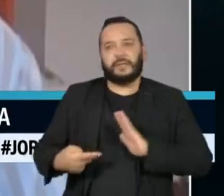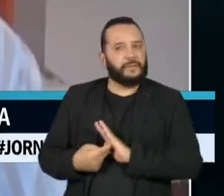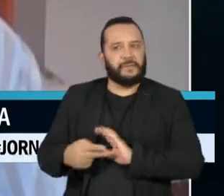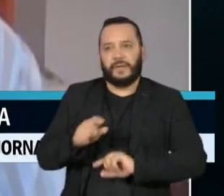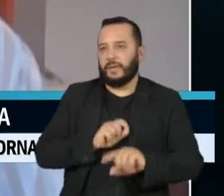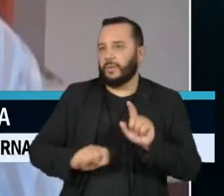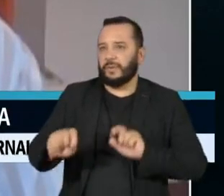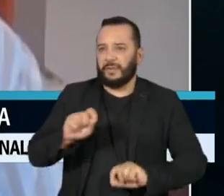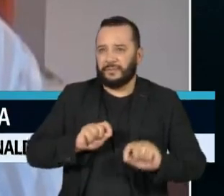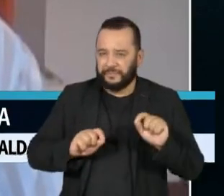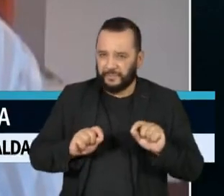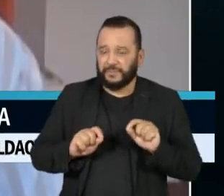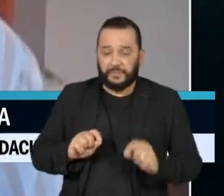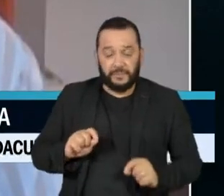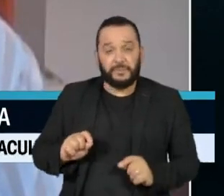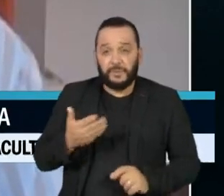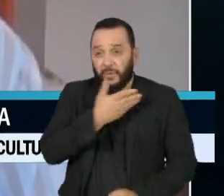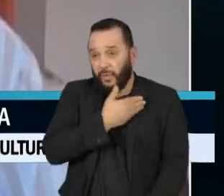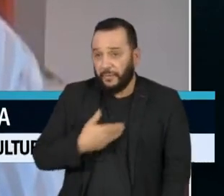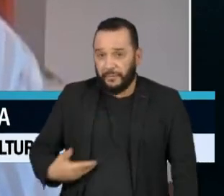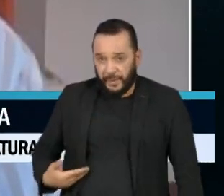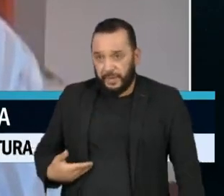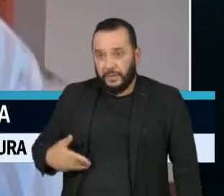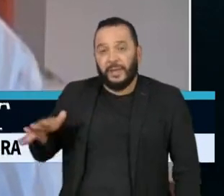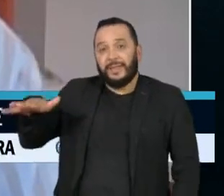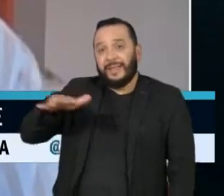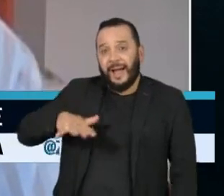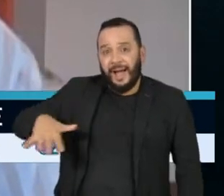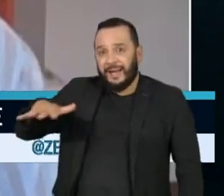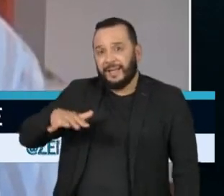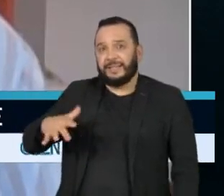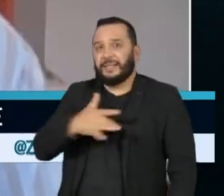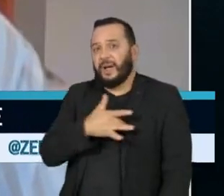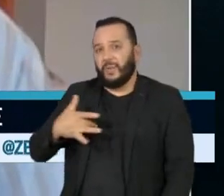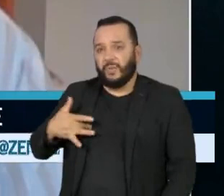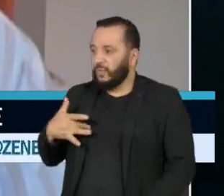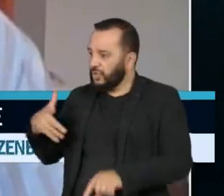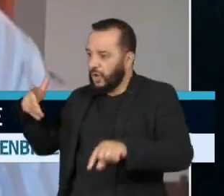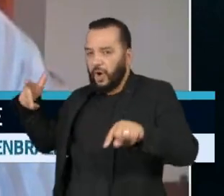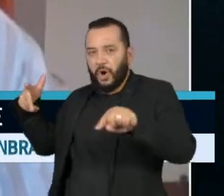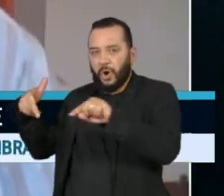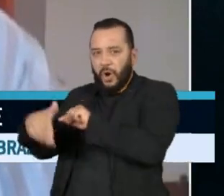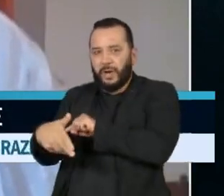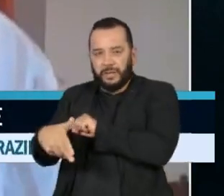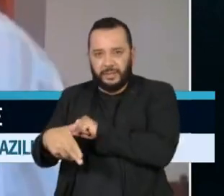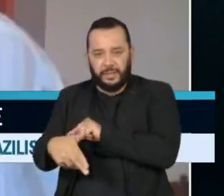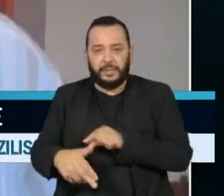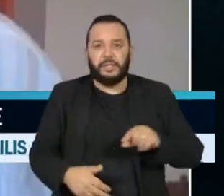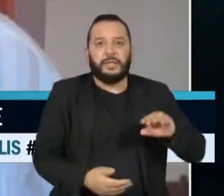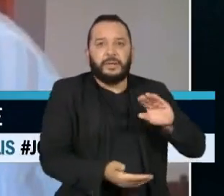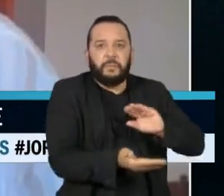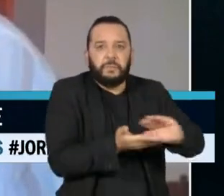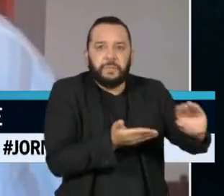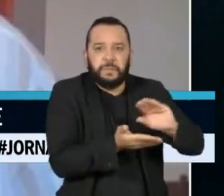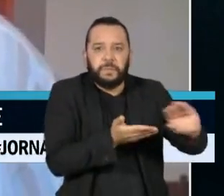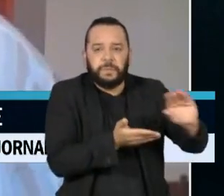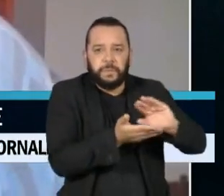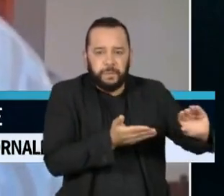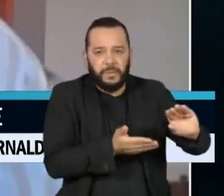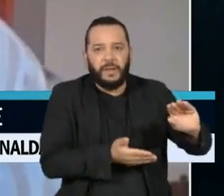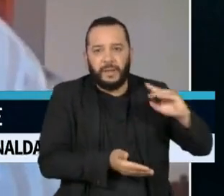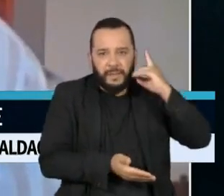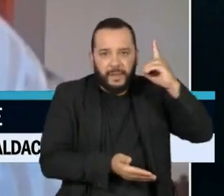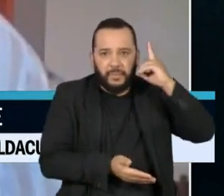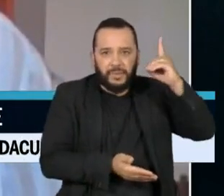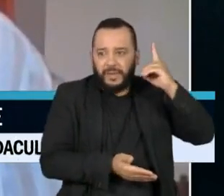pondo o dinheiro da saúde na mão do orçamento secreto. Inclusive, mesmo as emendas individuais